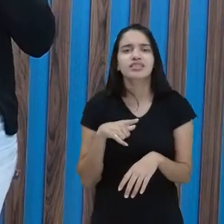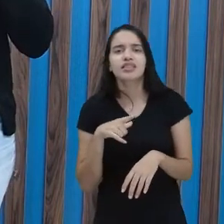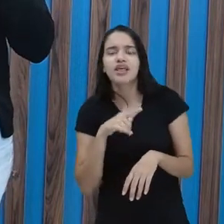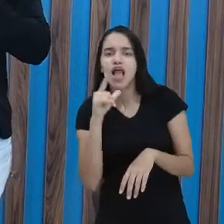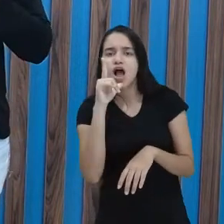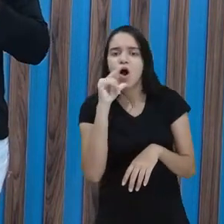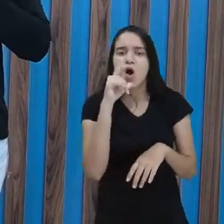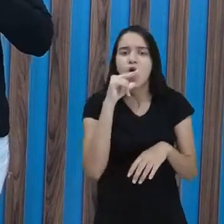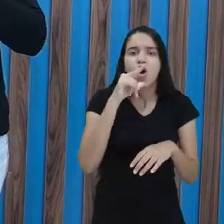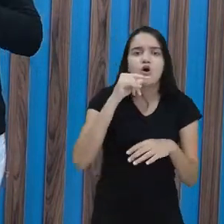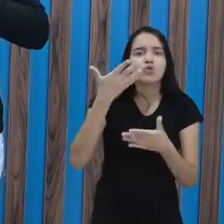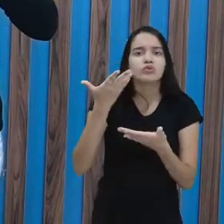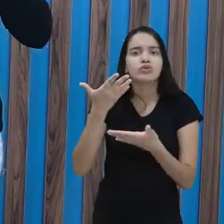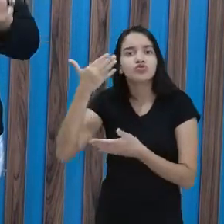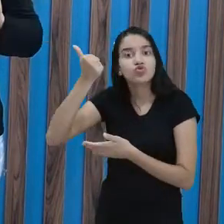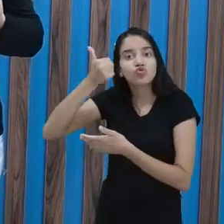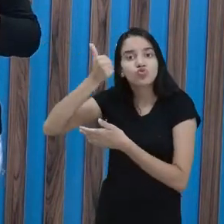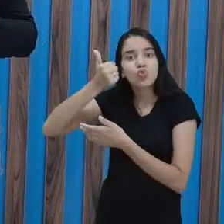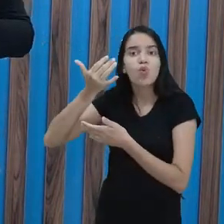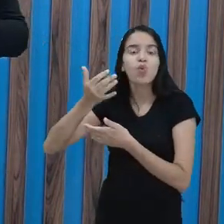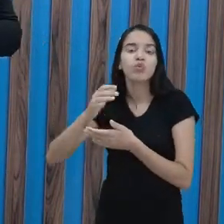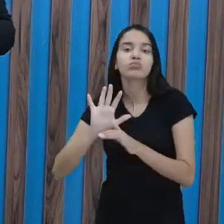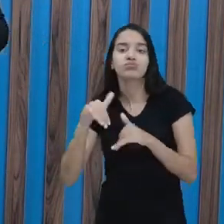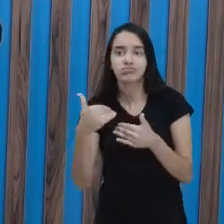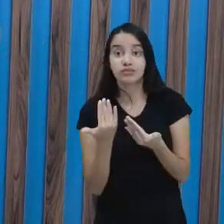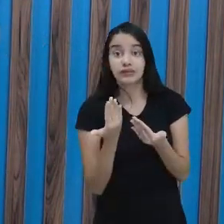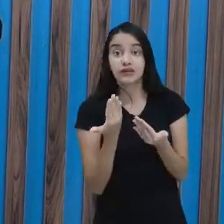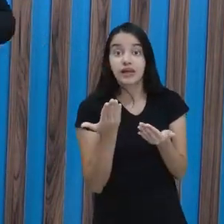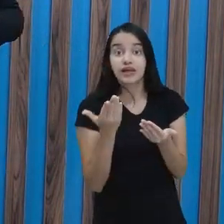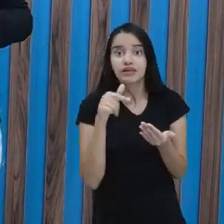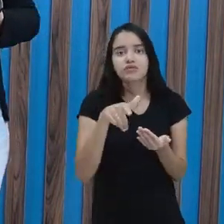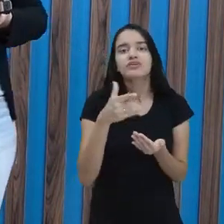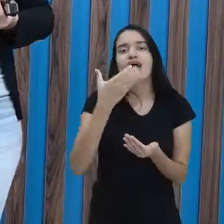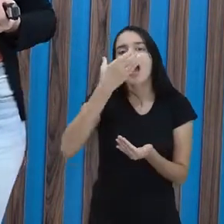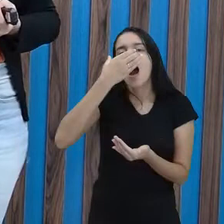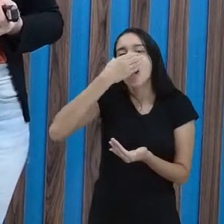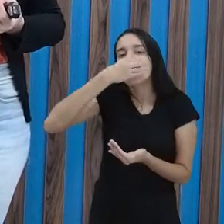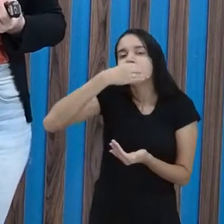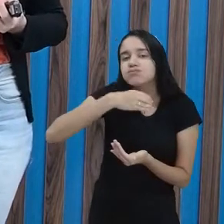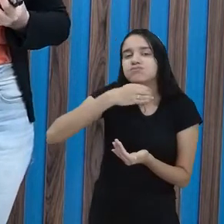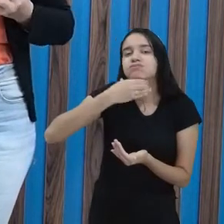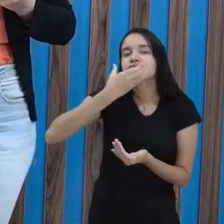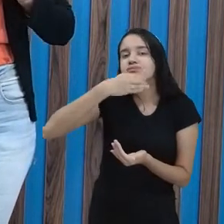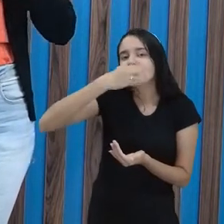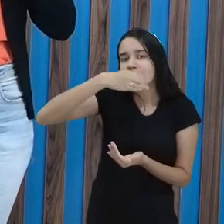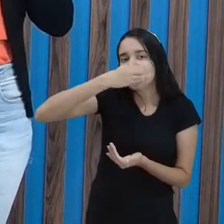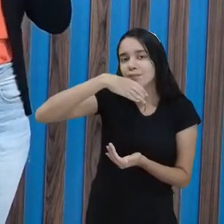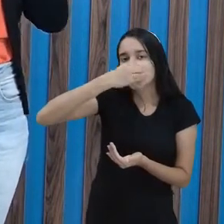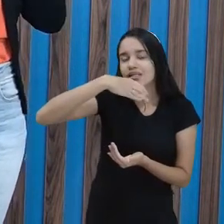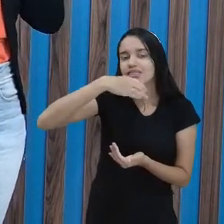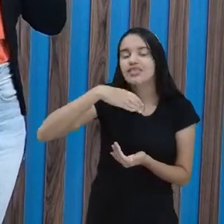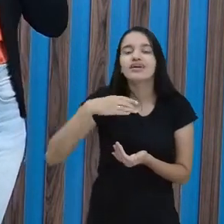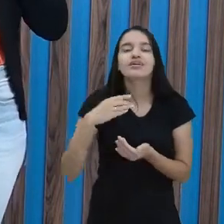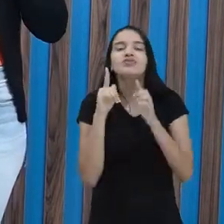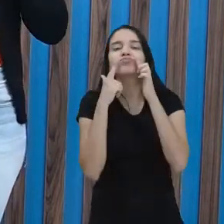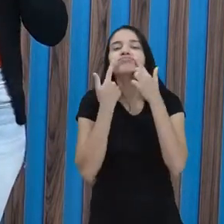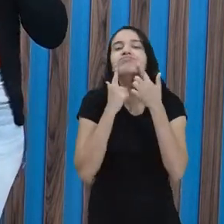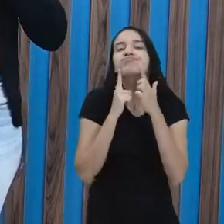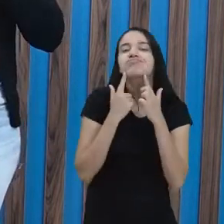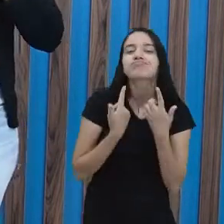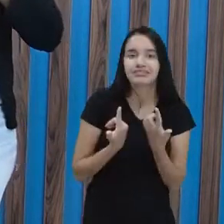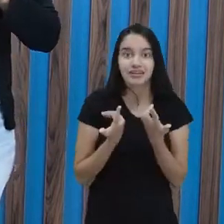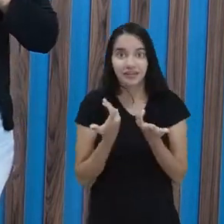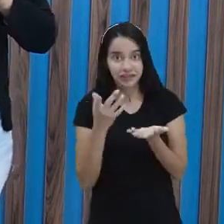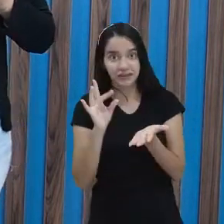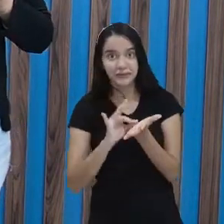ela tem muito suco. O suculento vem de suco, tá certo? E quando você morde a maçã, sai aquela aguinha, não é? Água.